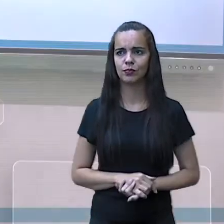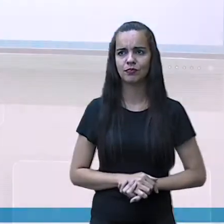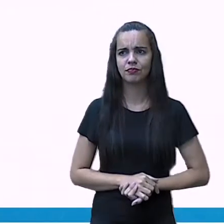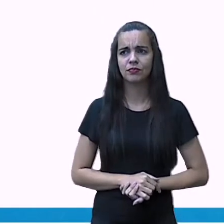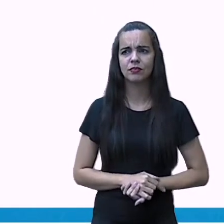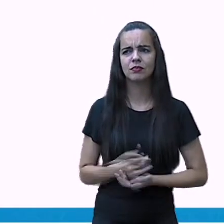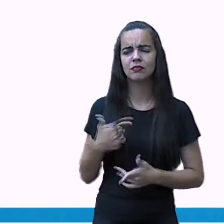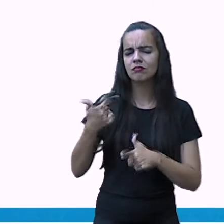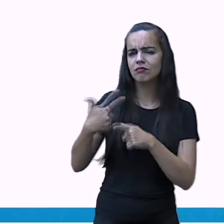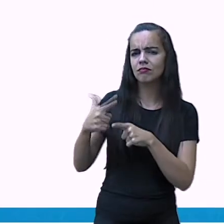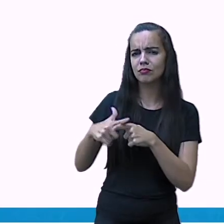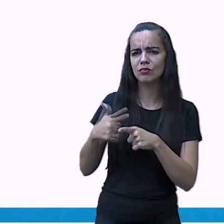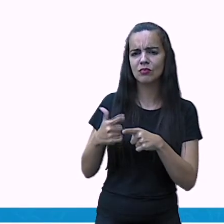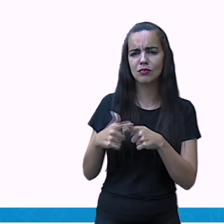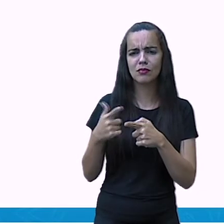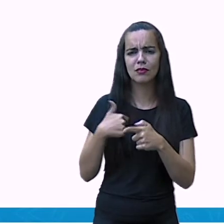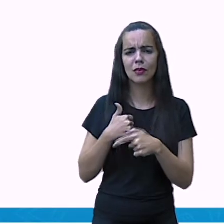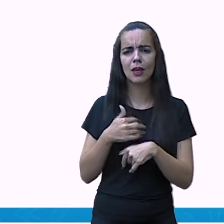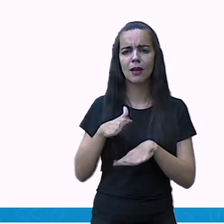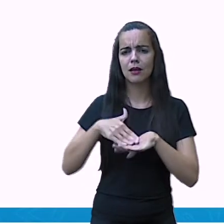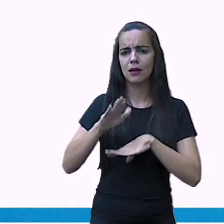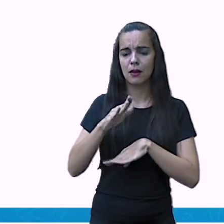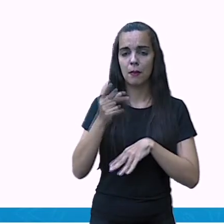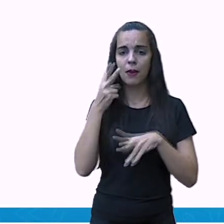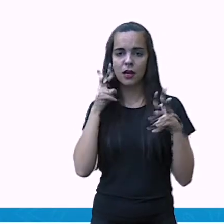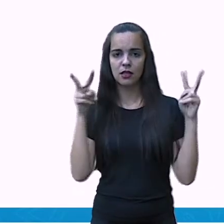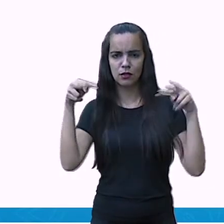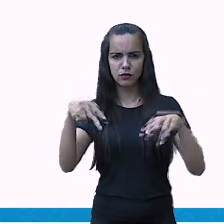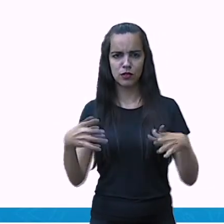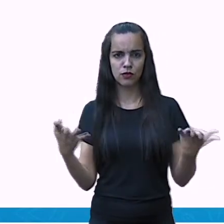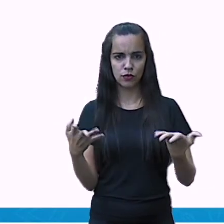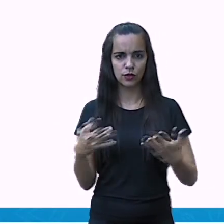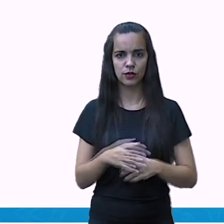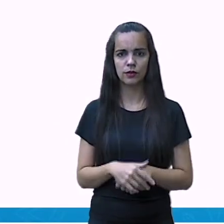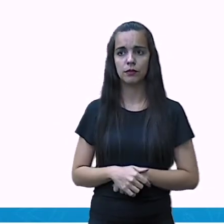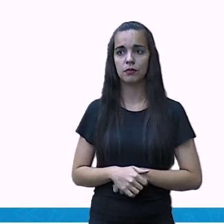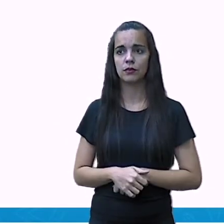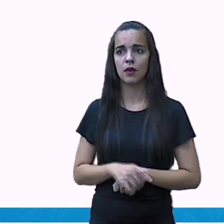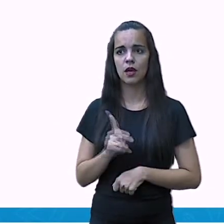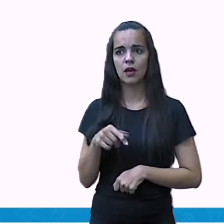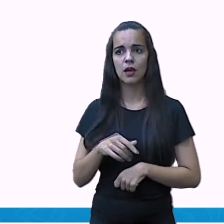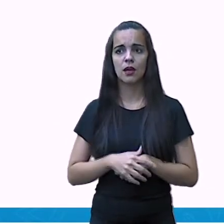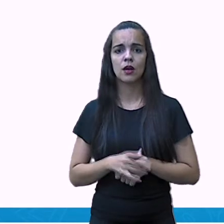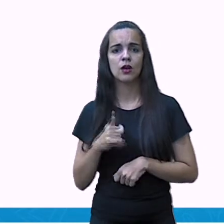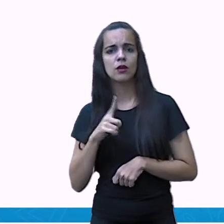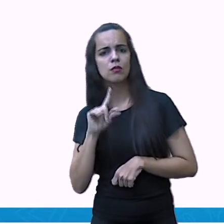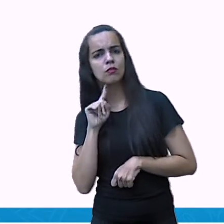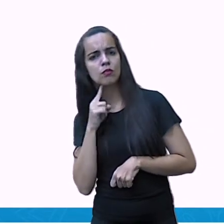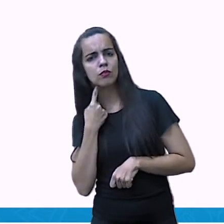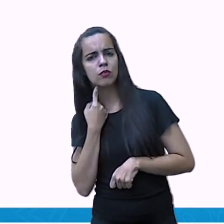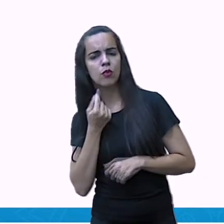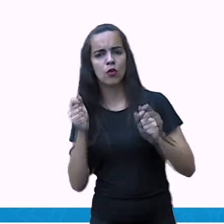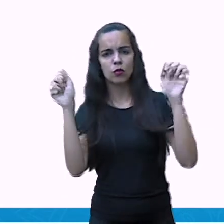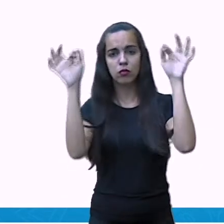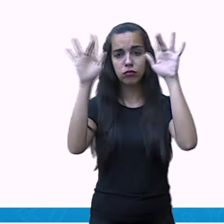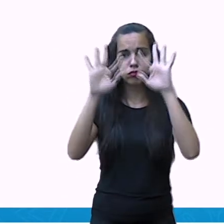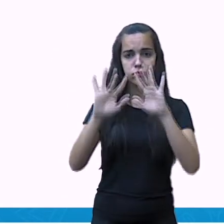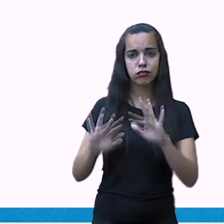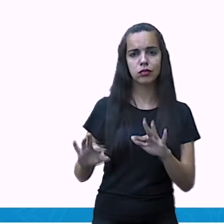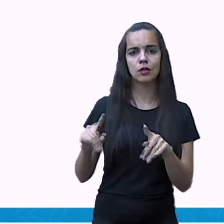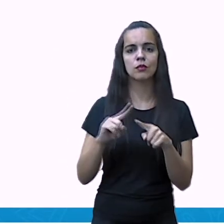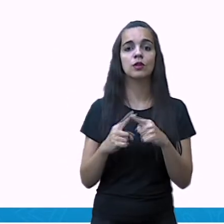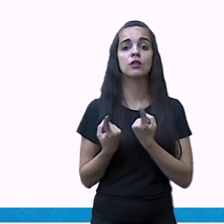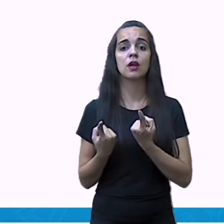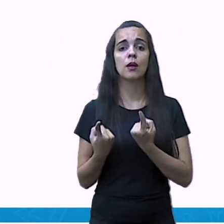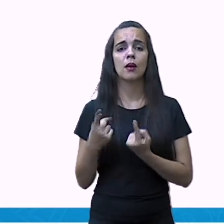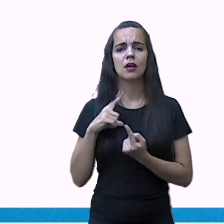Os problemas mais comuns são poluição atmosférica provocada pelas indústrias, pelos veículos, né?